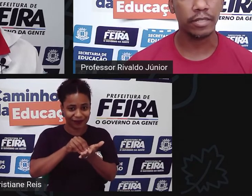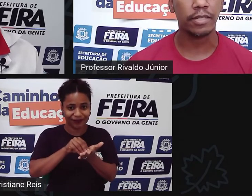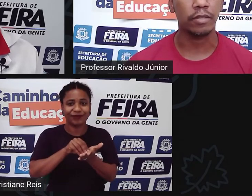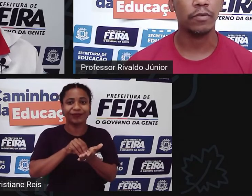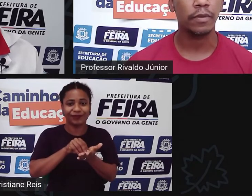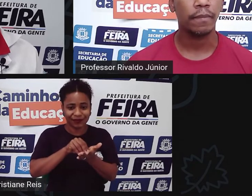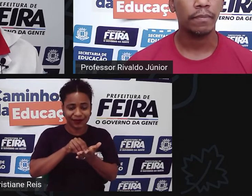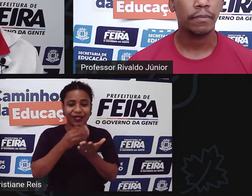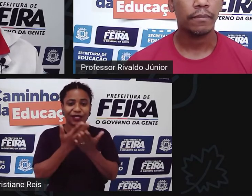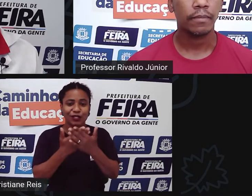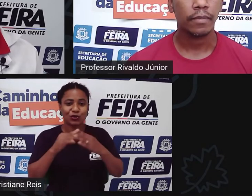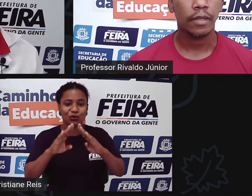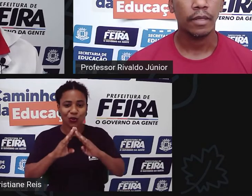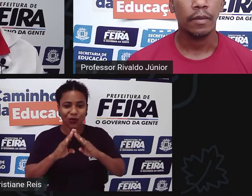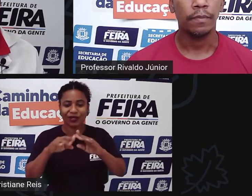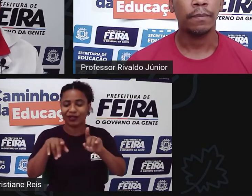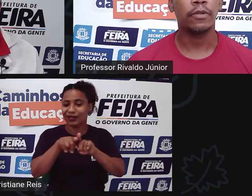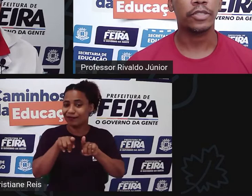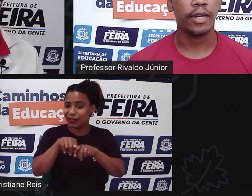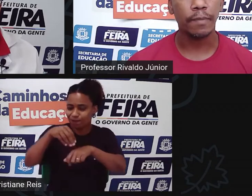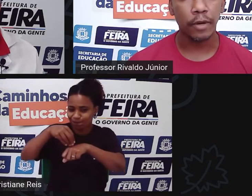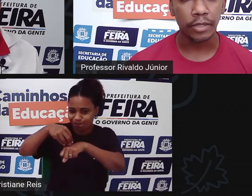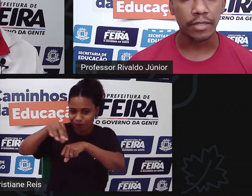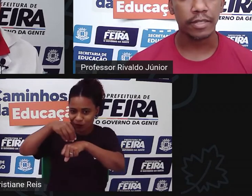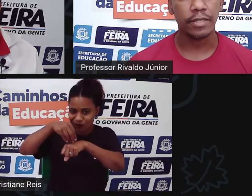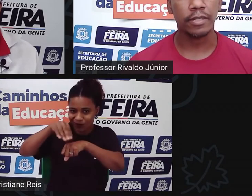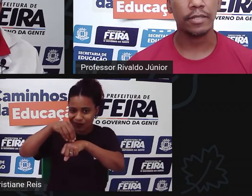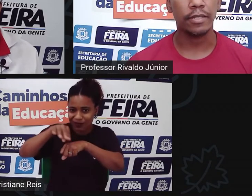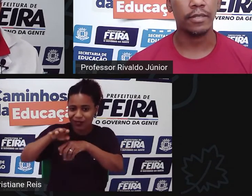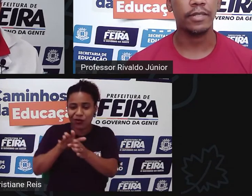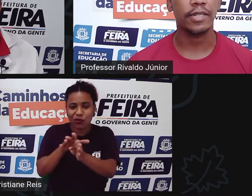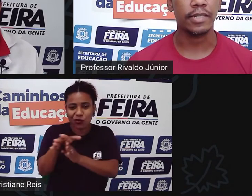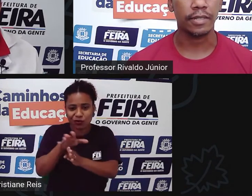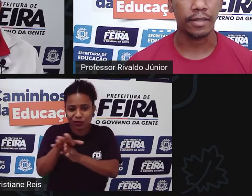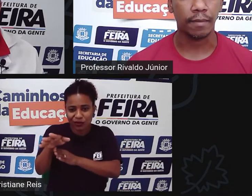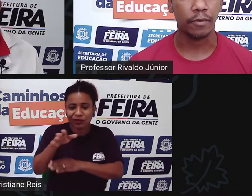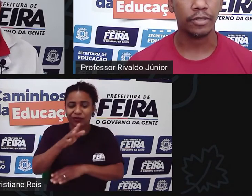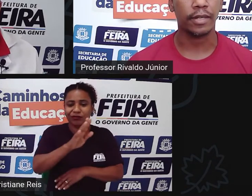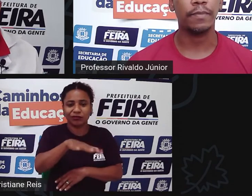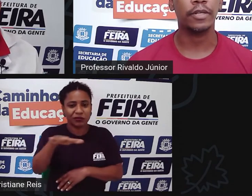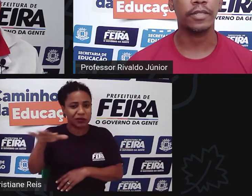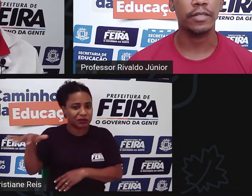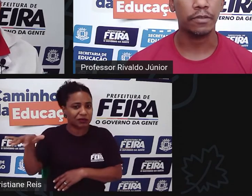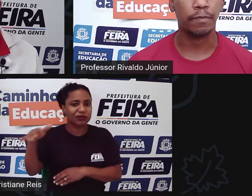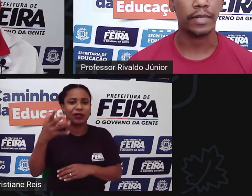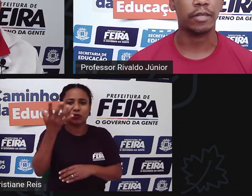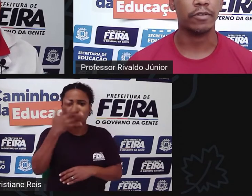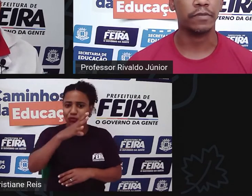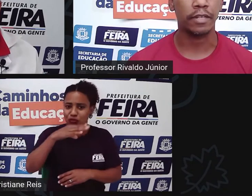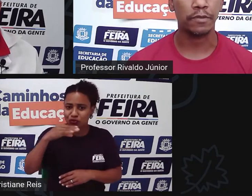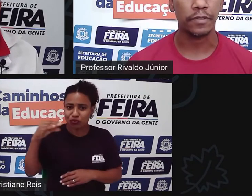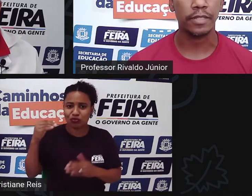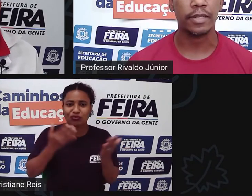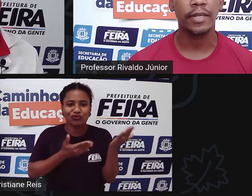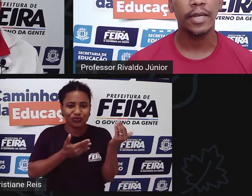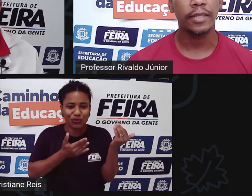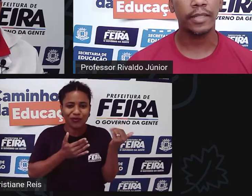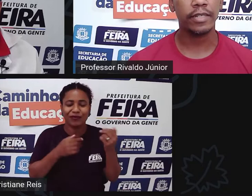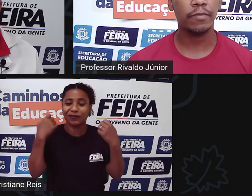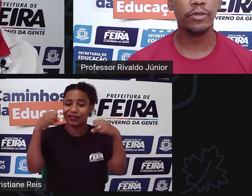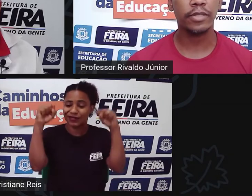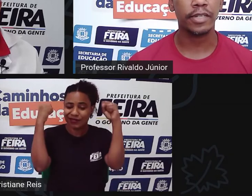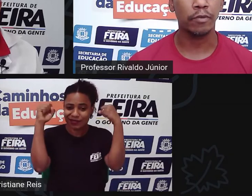escola desde cedo mostrar a importância de se exercitar mostrar a importância de praticar uma atividade física